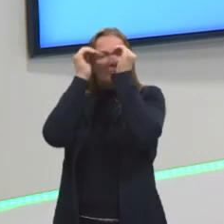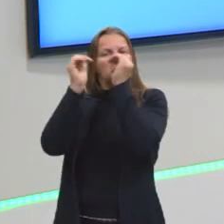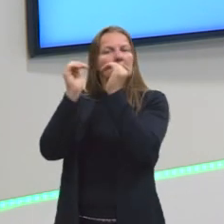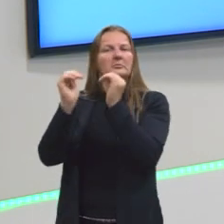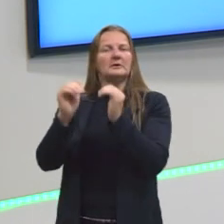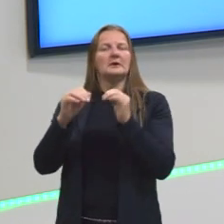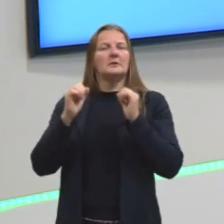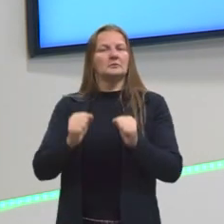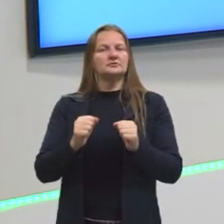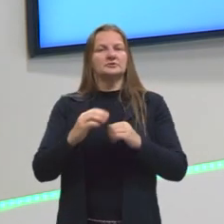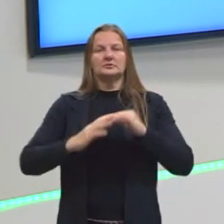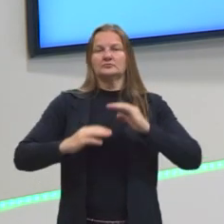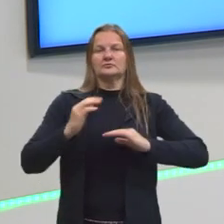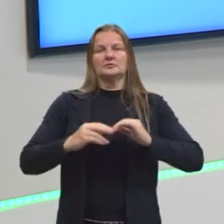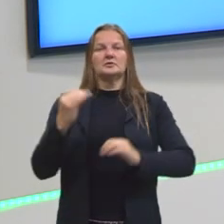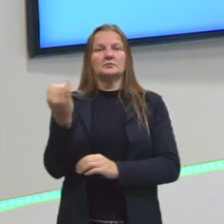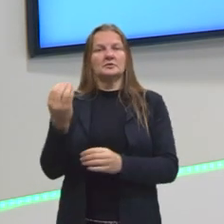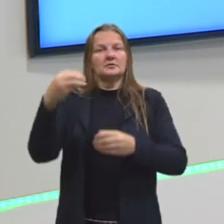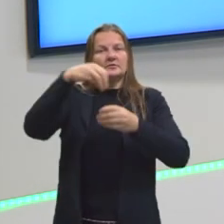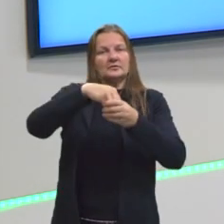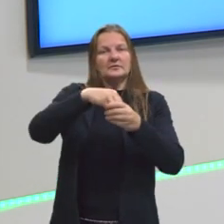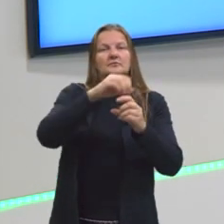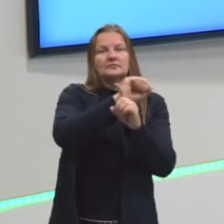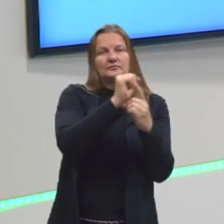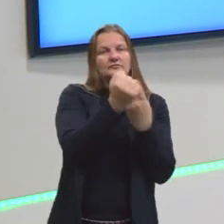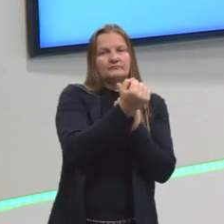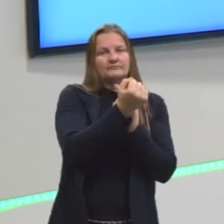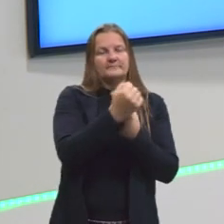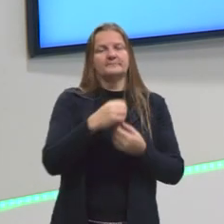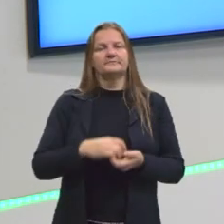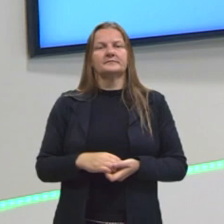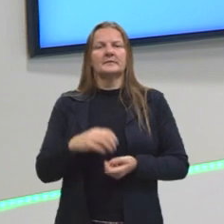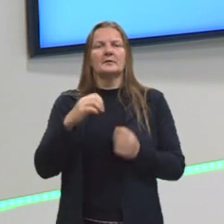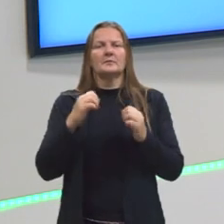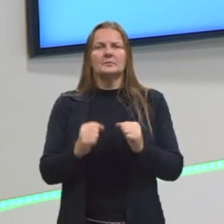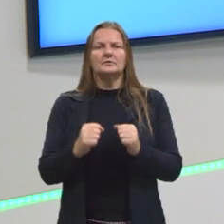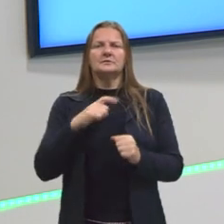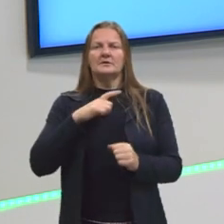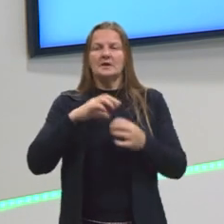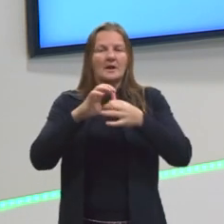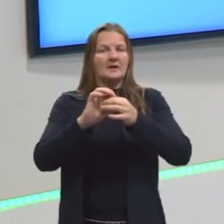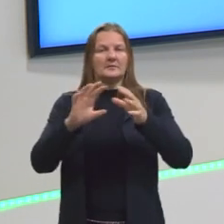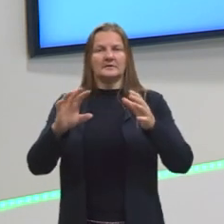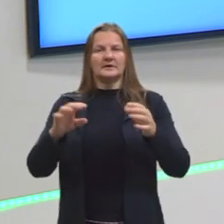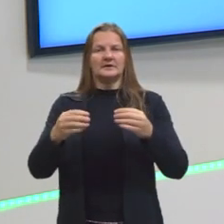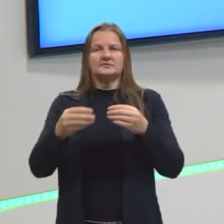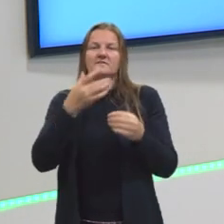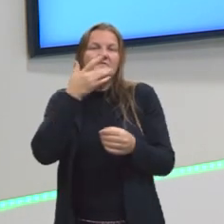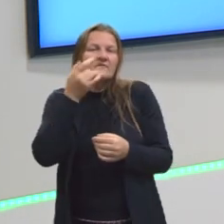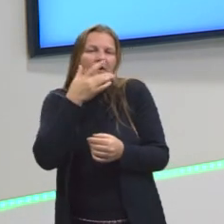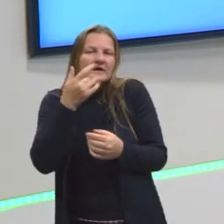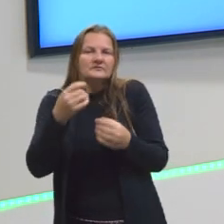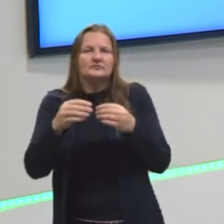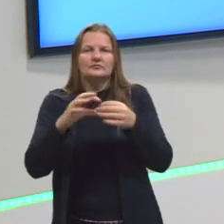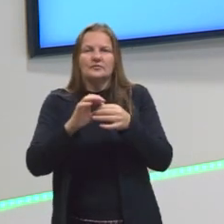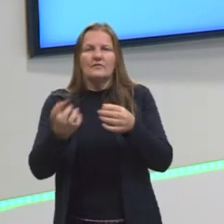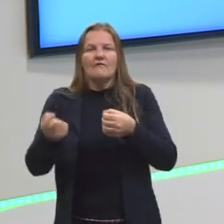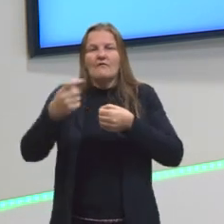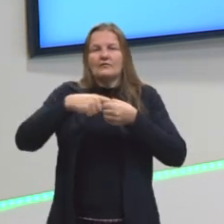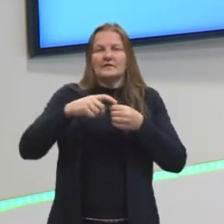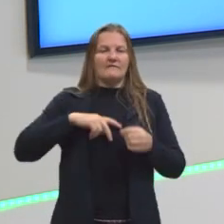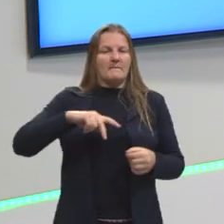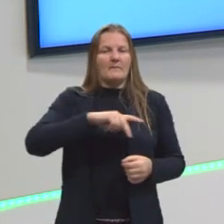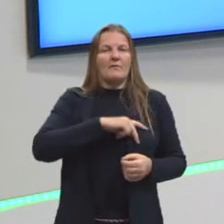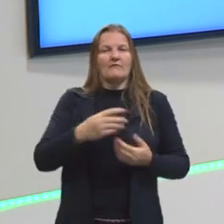ele podia desempenhar papéis importantes naquela sociedade, ele podia ter a sua liberdade mais facilmente, retornar para o seu